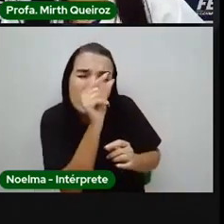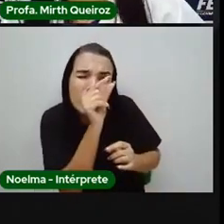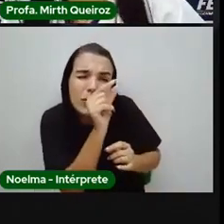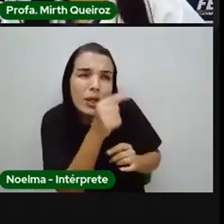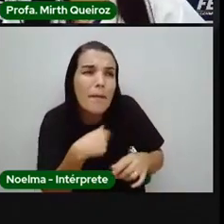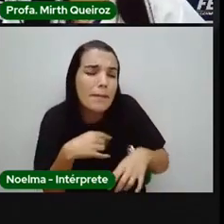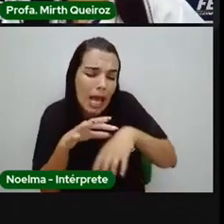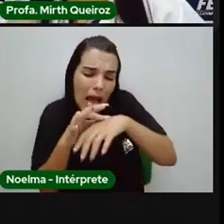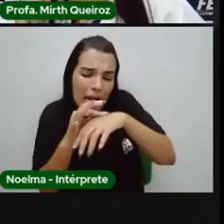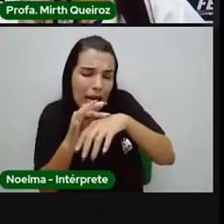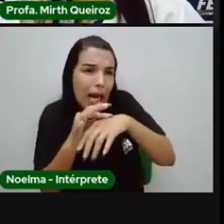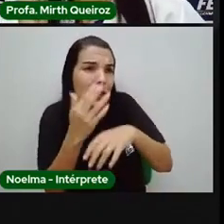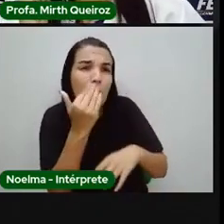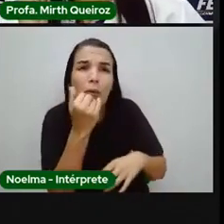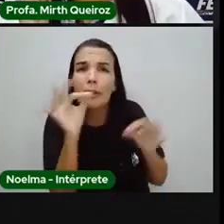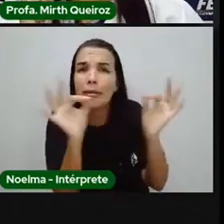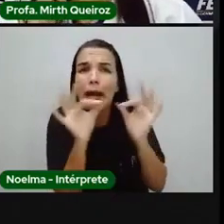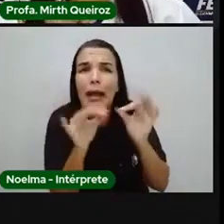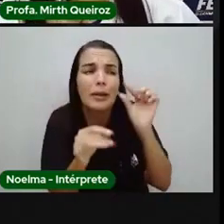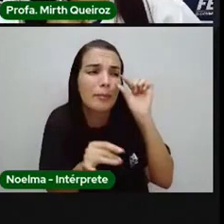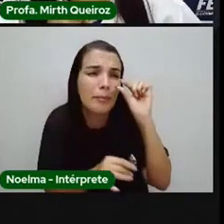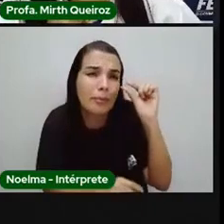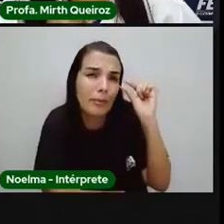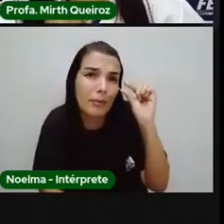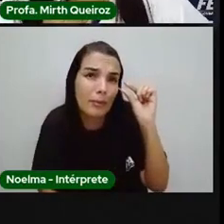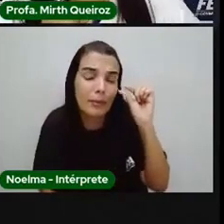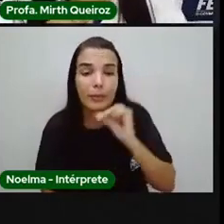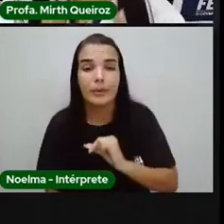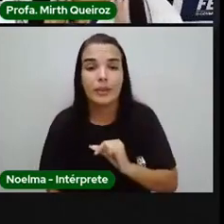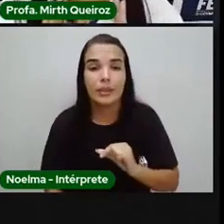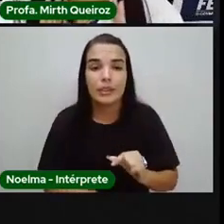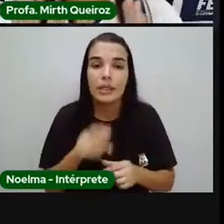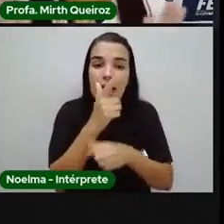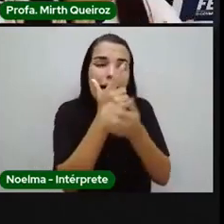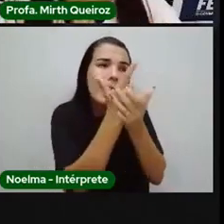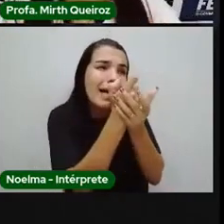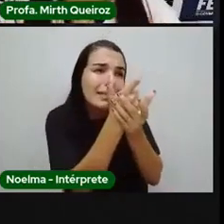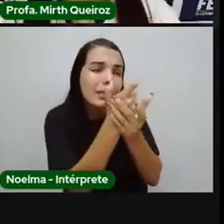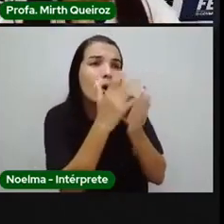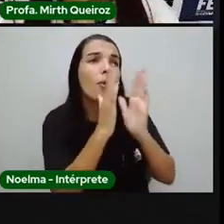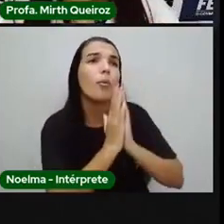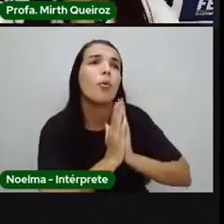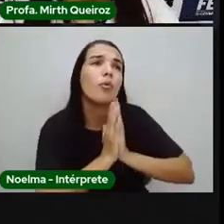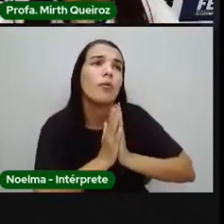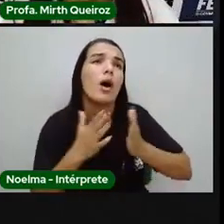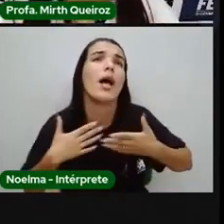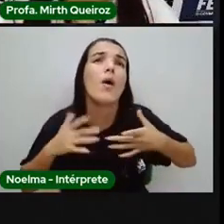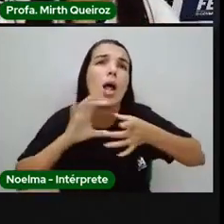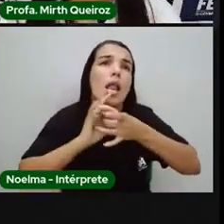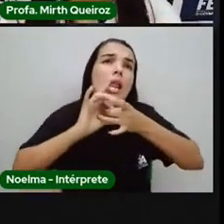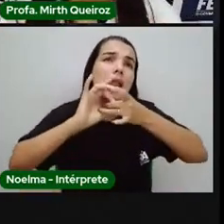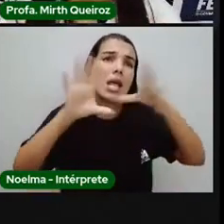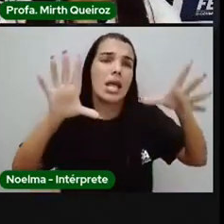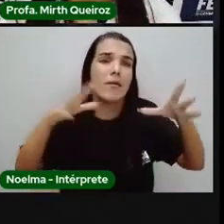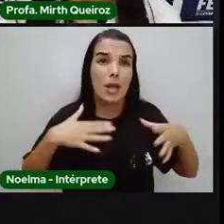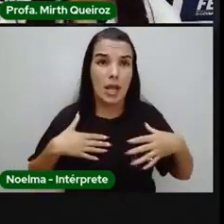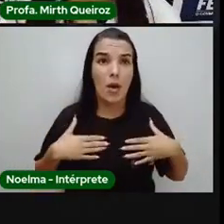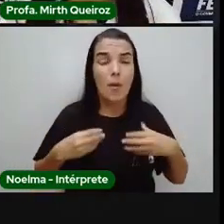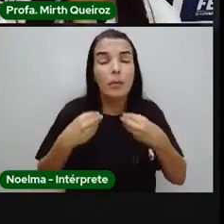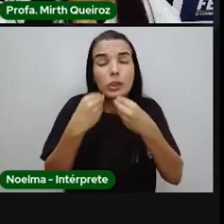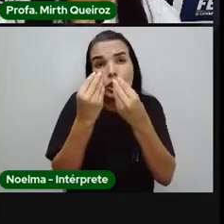carne dá para um bocadinho só. Caçador me solta. Imploro. Posso te